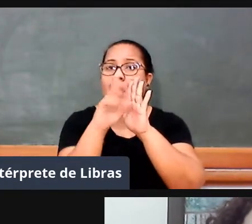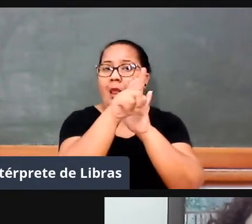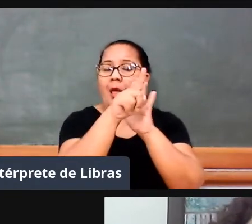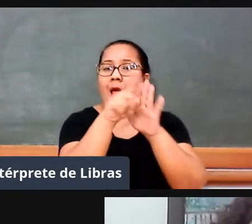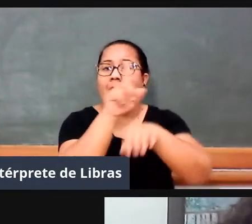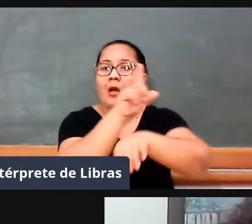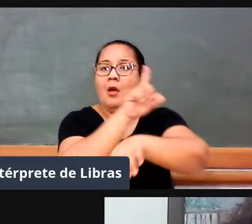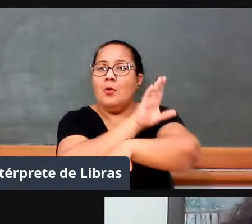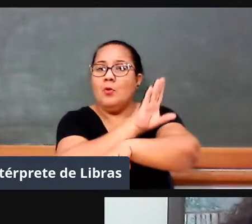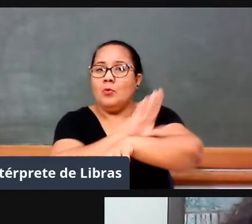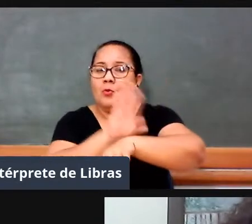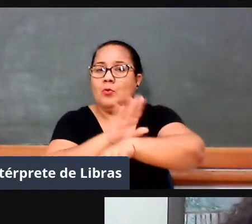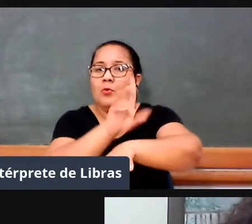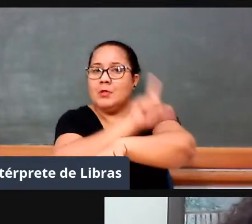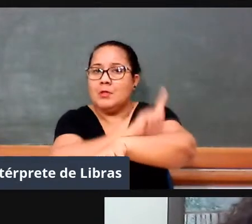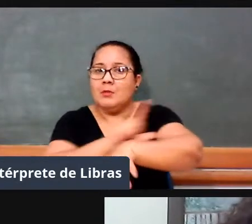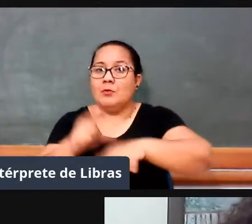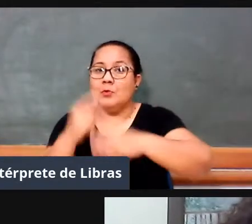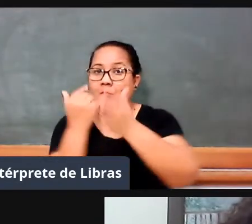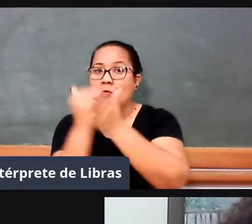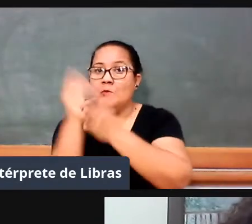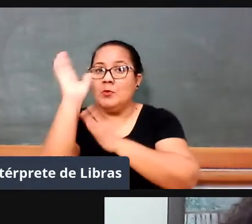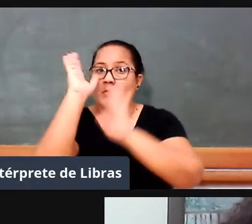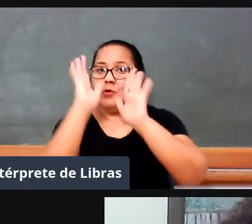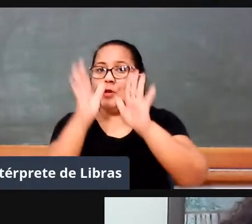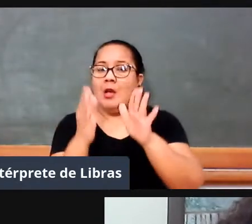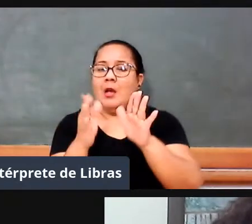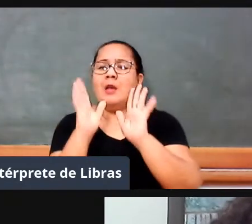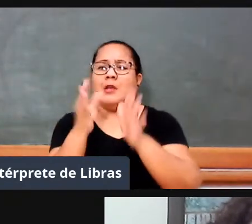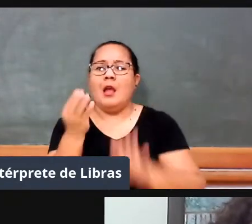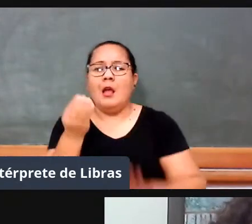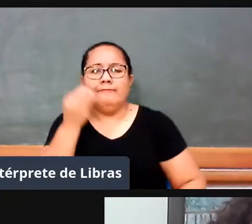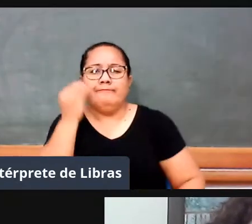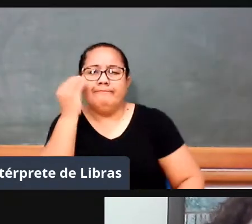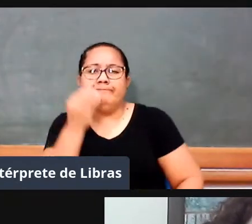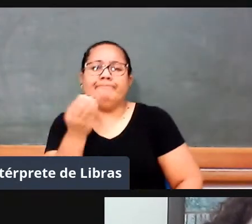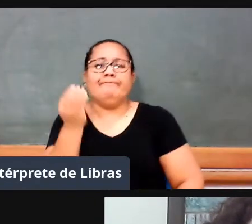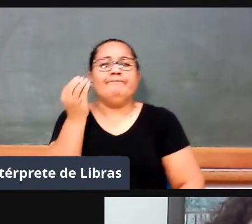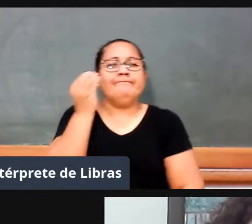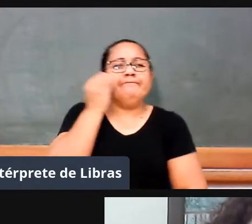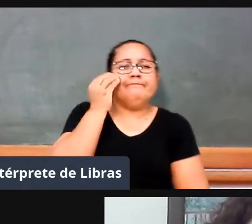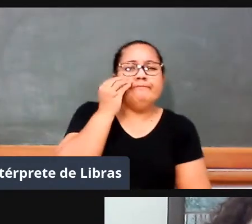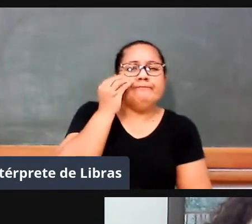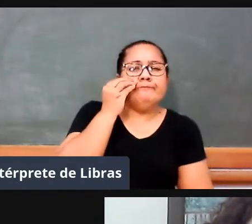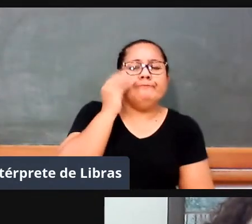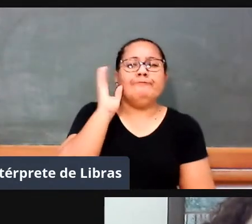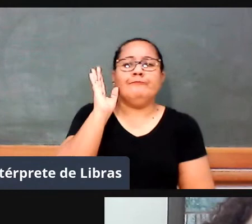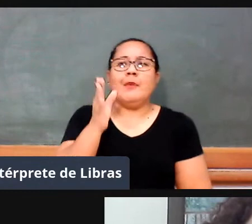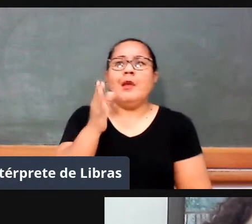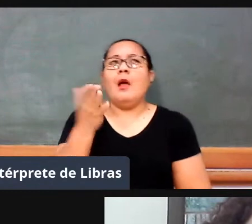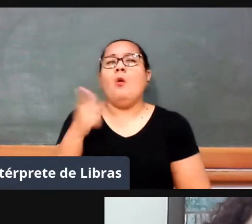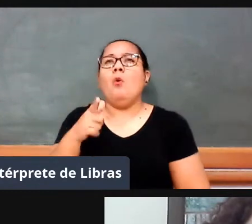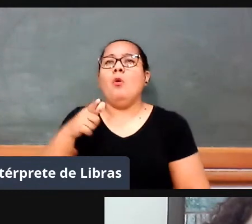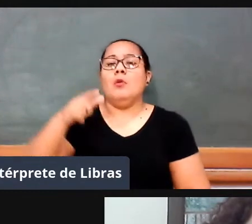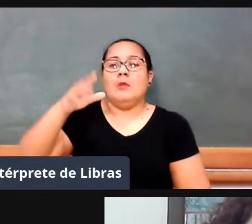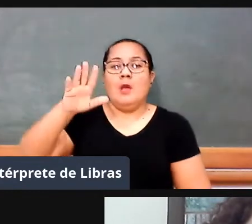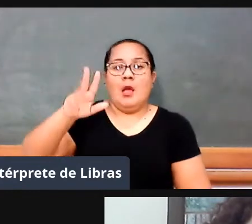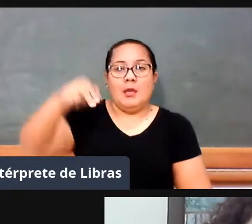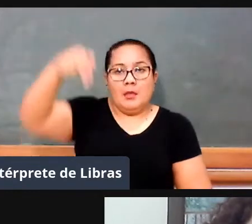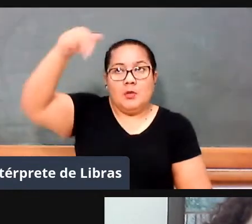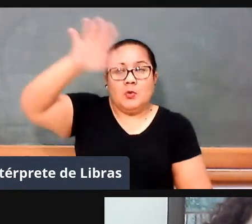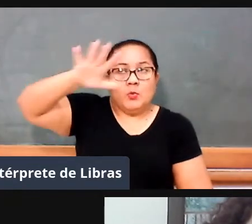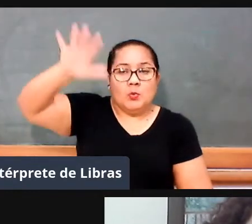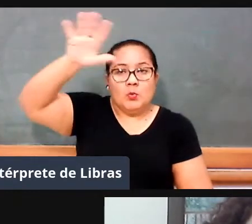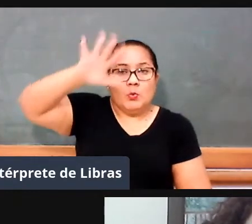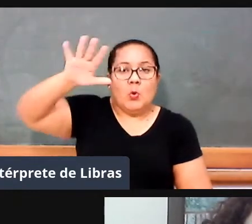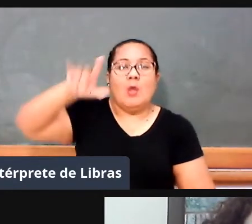história da educação matemática, né, já há experiências formativas assim no Rio Grande do Norte, na Universidade Federal